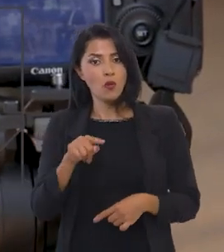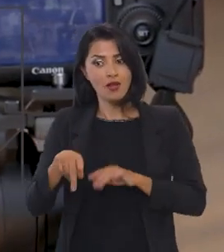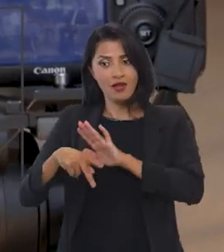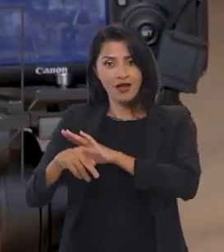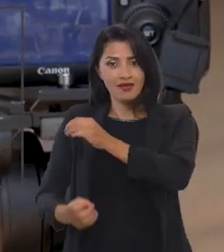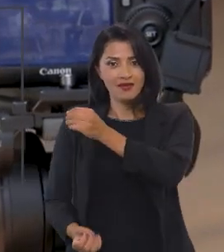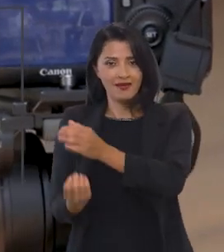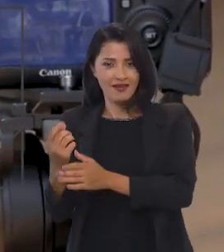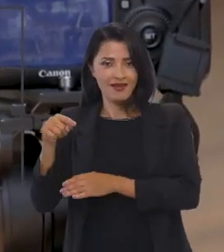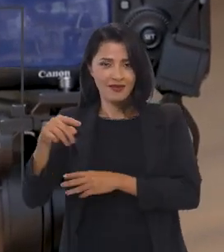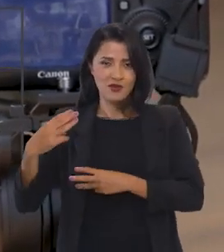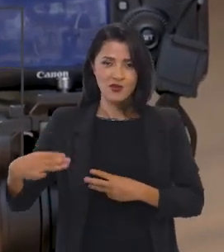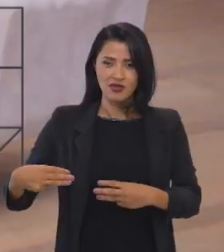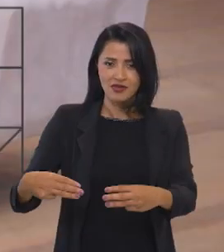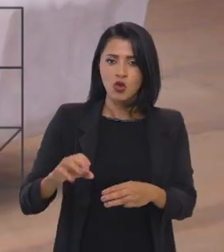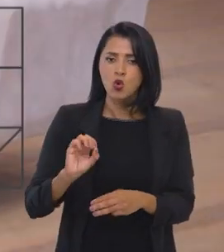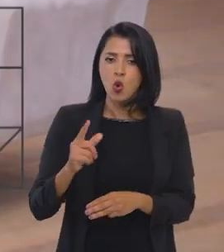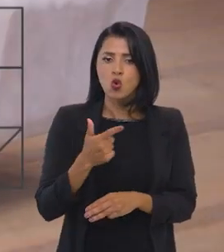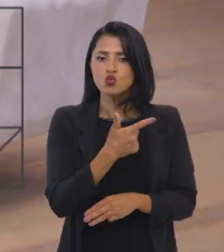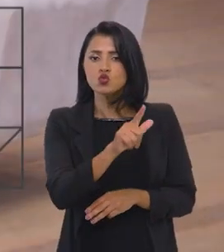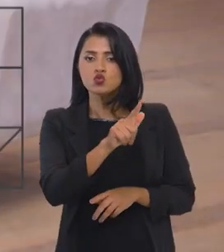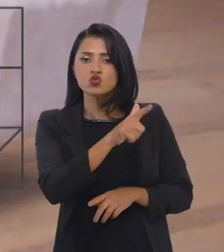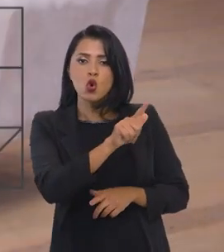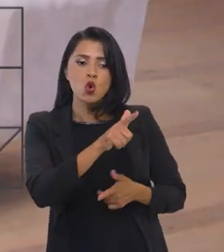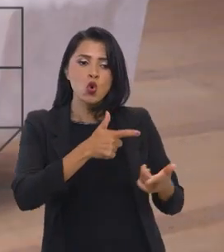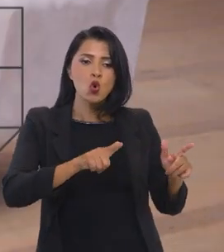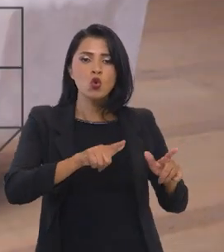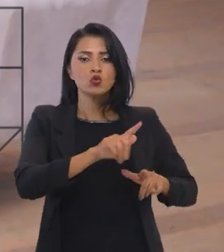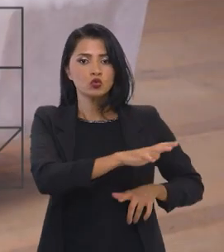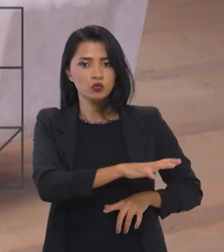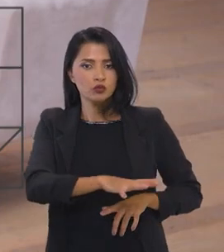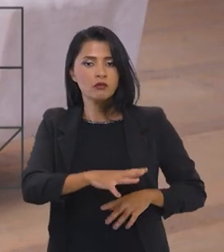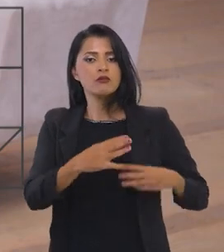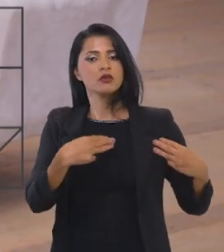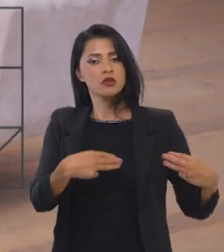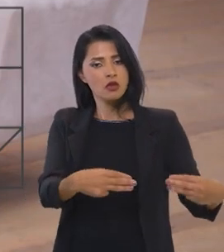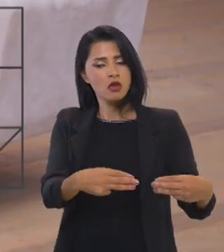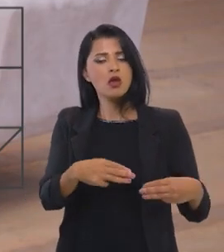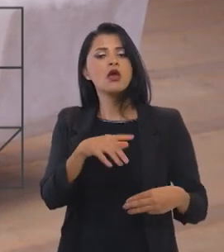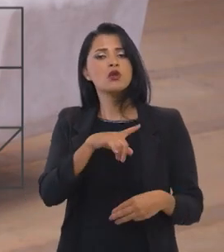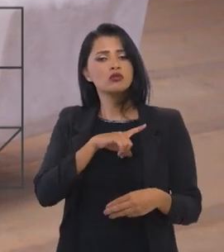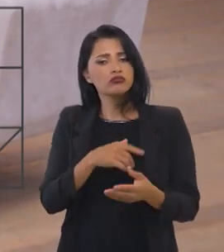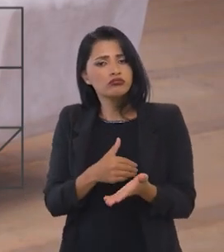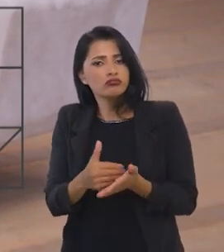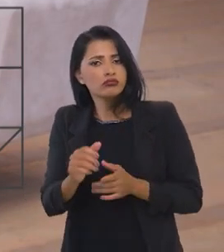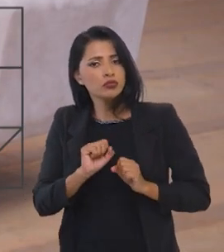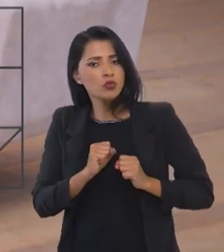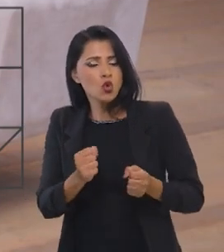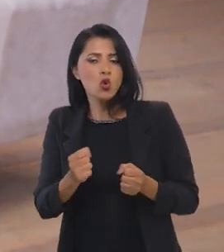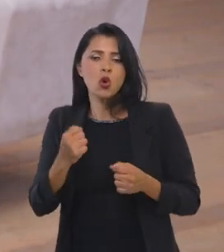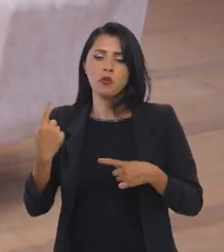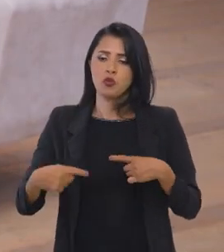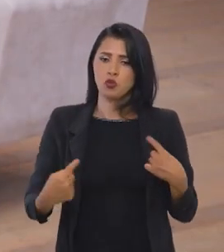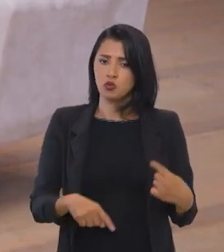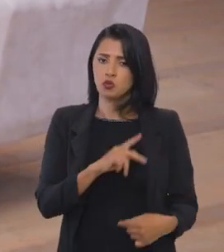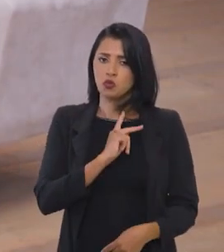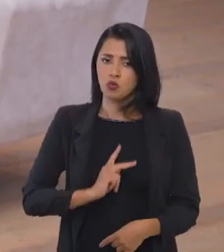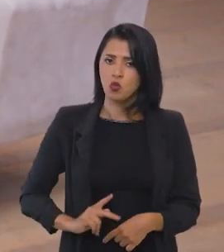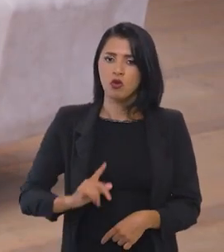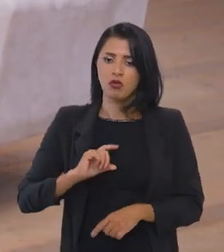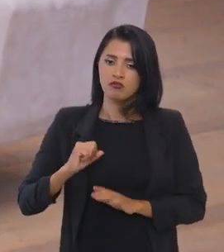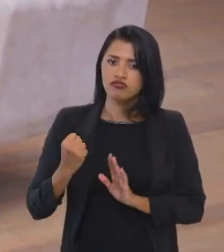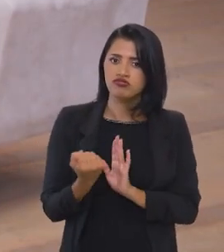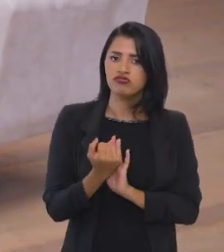públicas que saem do Ministério ou que saem dos outros ministérios, que são ministérios setoriais e que iniciam, eventualmente, uma política